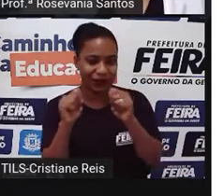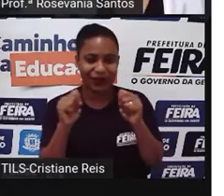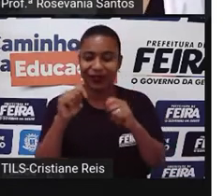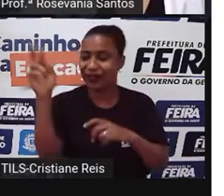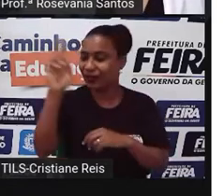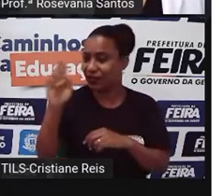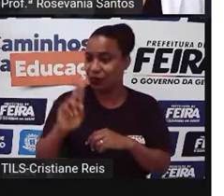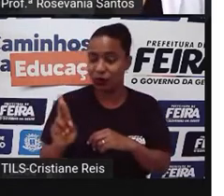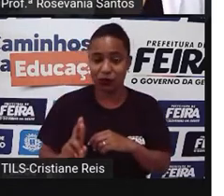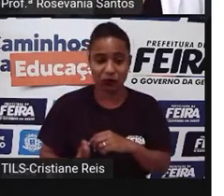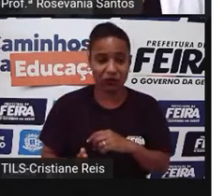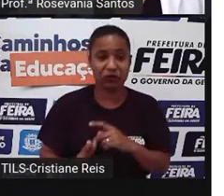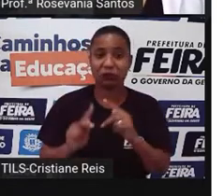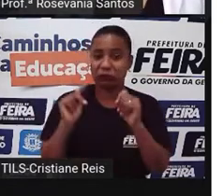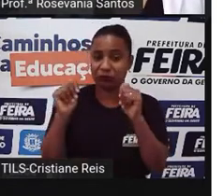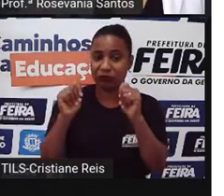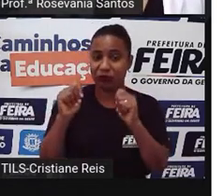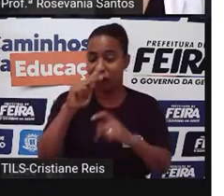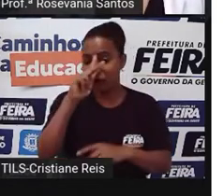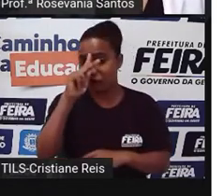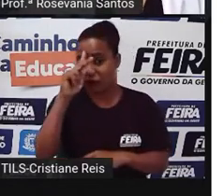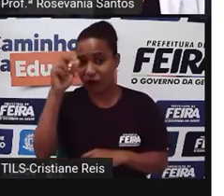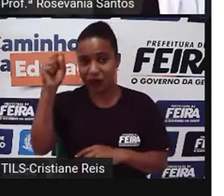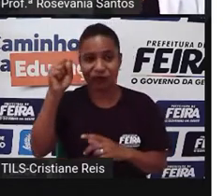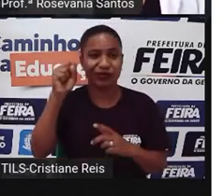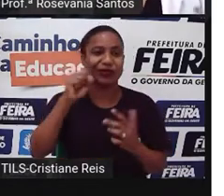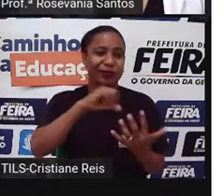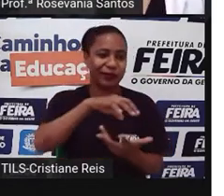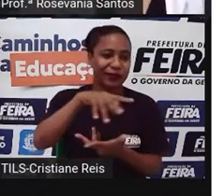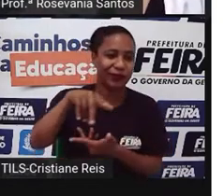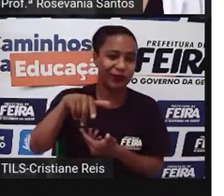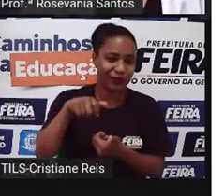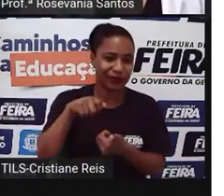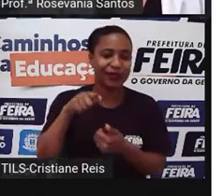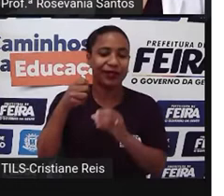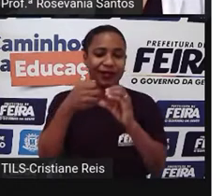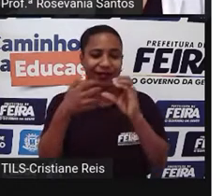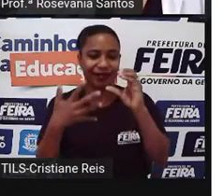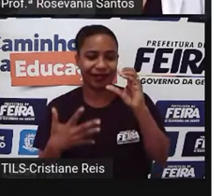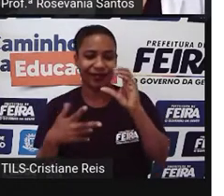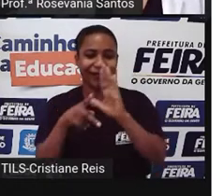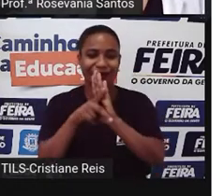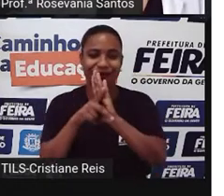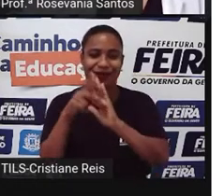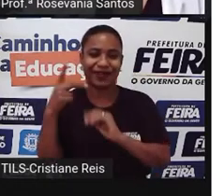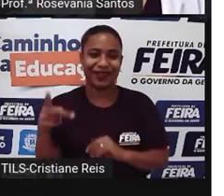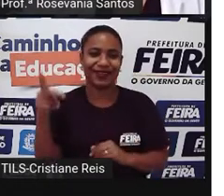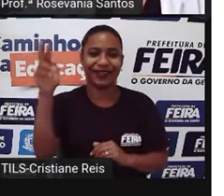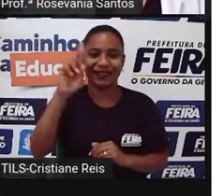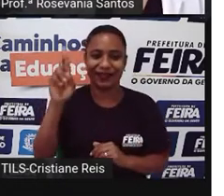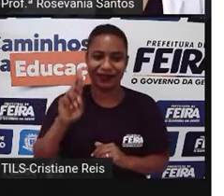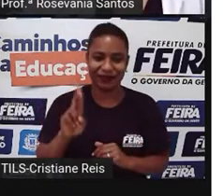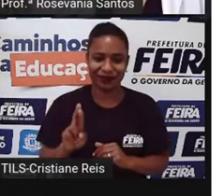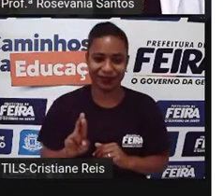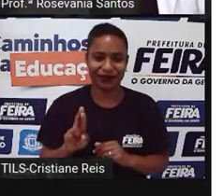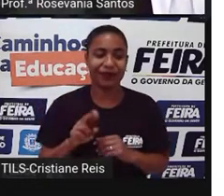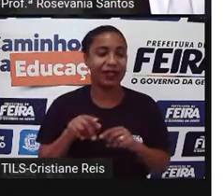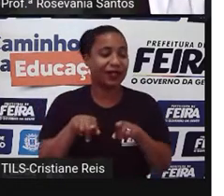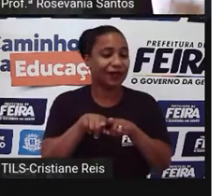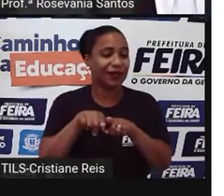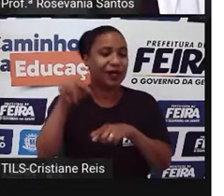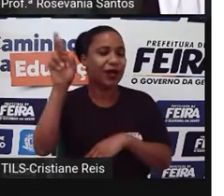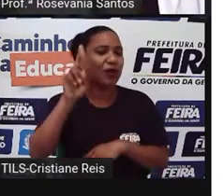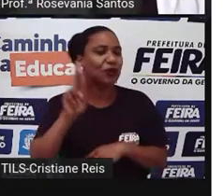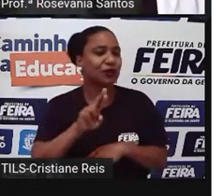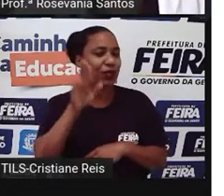nós vivemos. Então, é sobre essas características da Rússia que nós vamos falar. Vamos falar também de algumas curiosidades, né? Sobre ela e